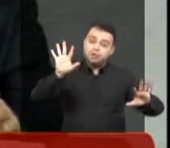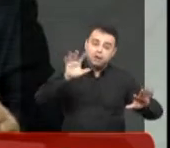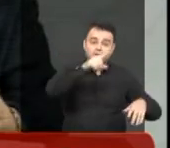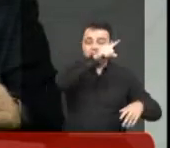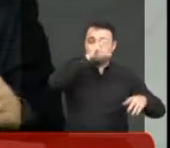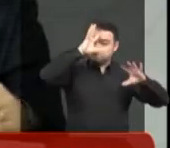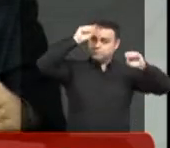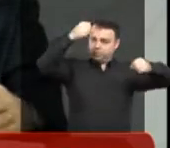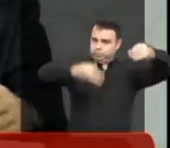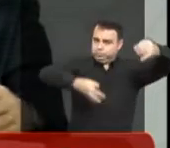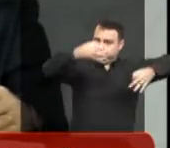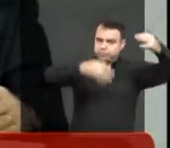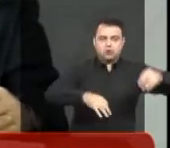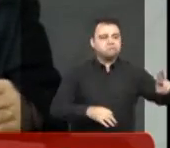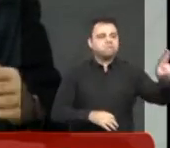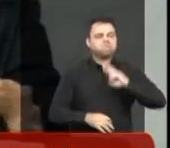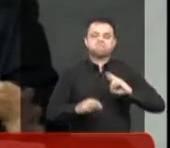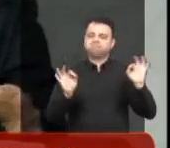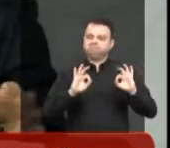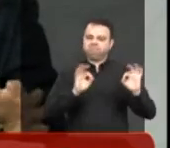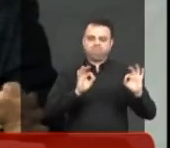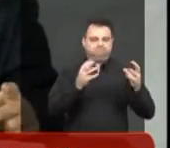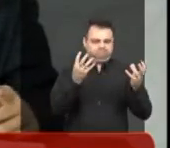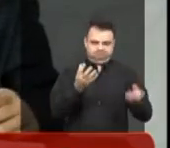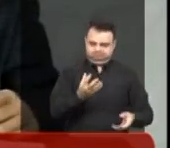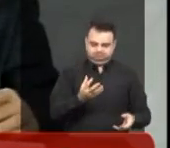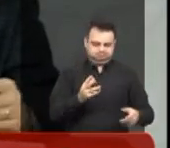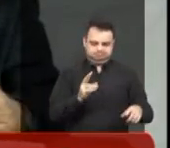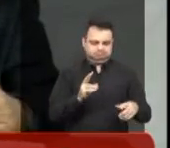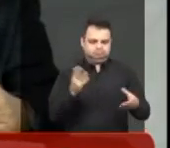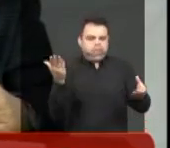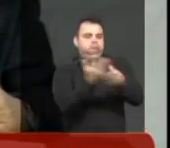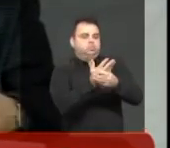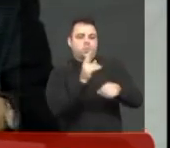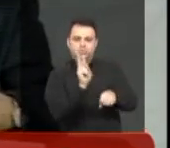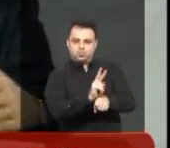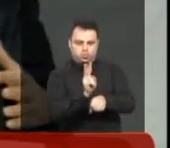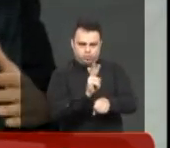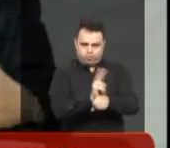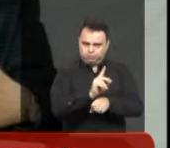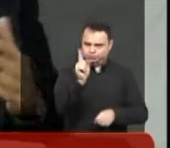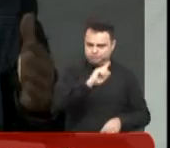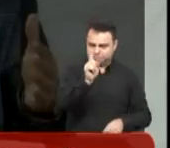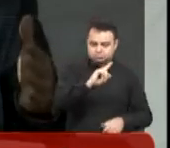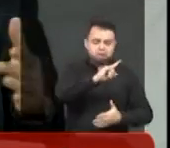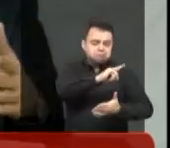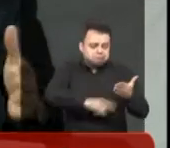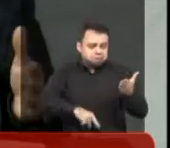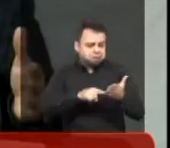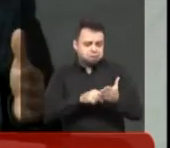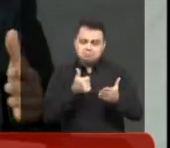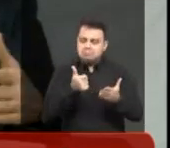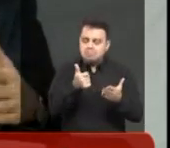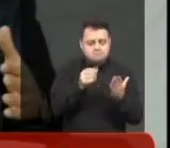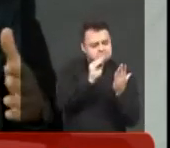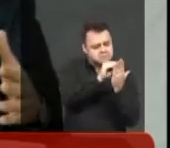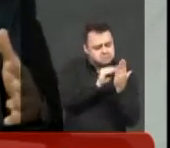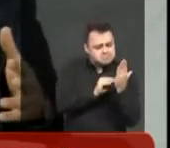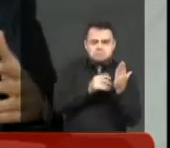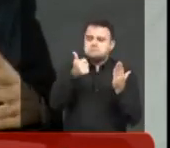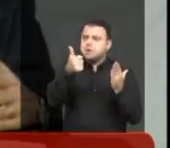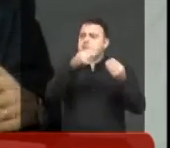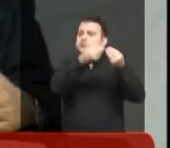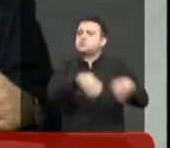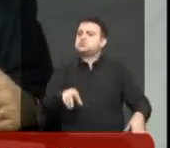o Tribunal de Justiça não atendeu, não concedeu a liminar, por entender que o contrato da forma como está não está gerando